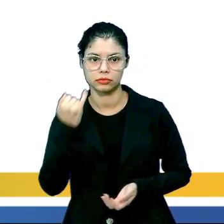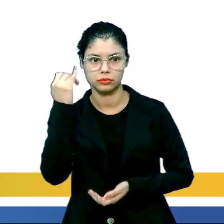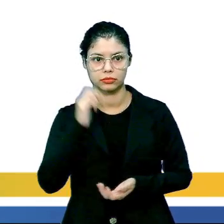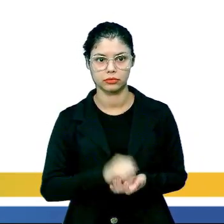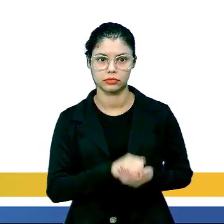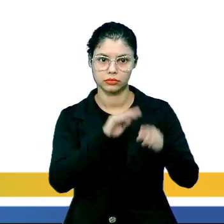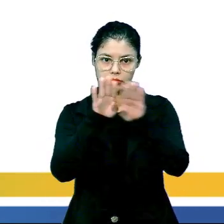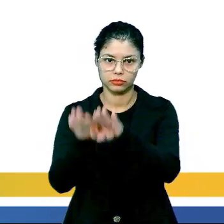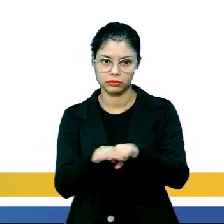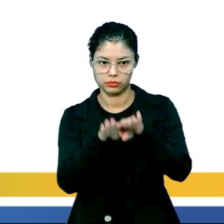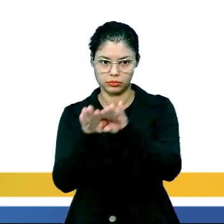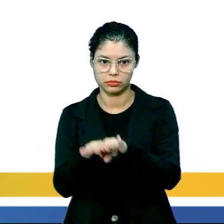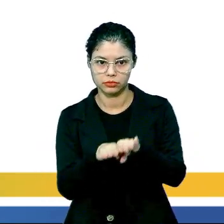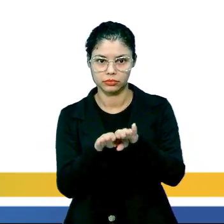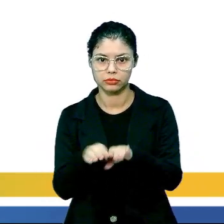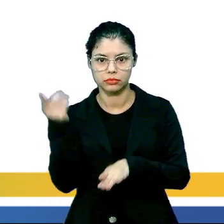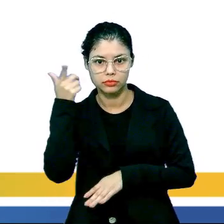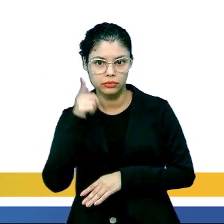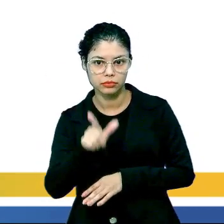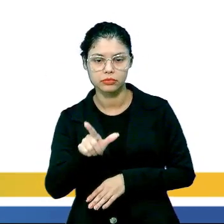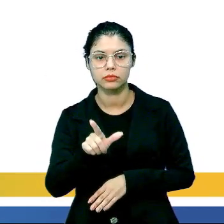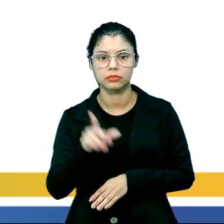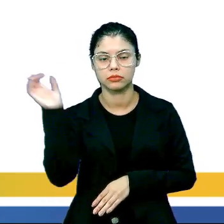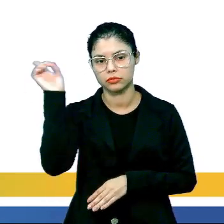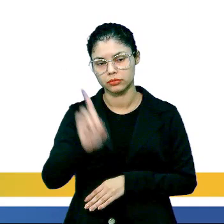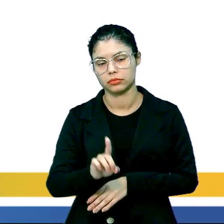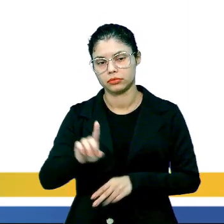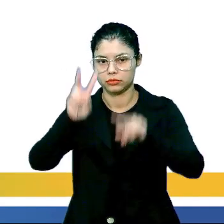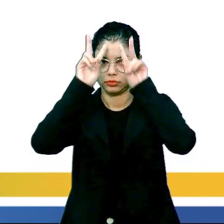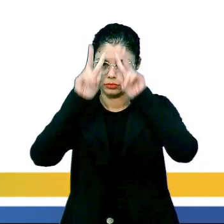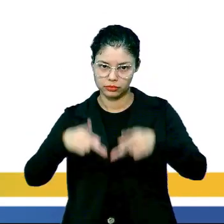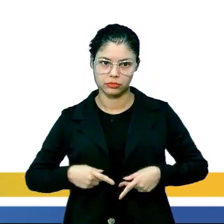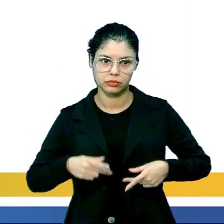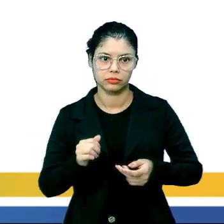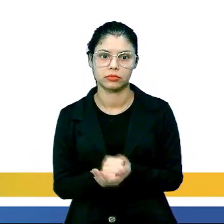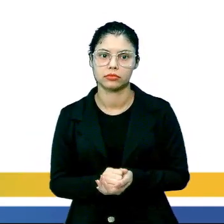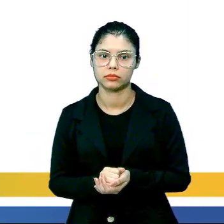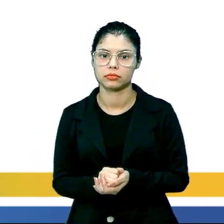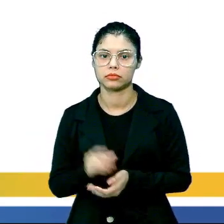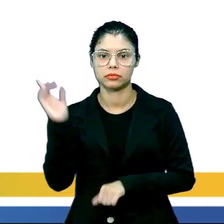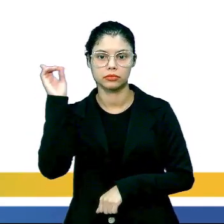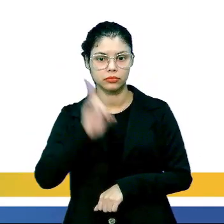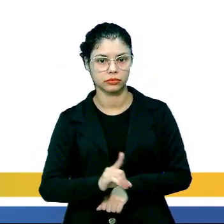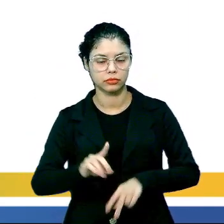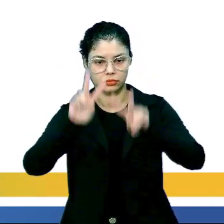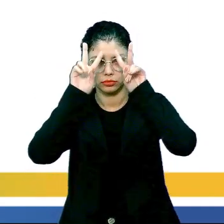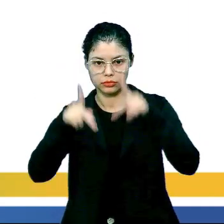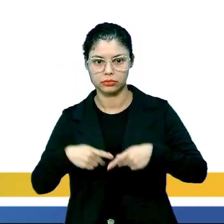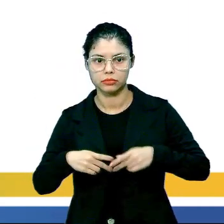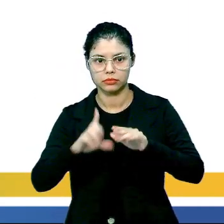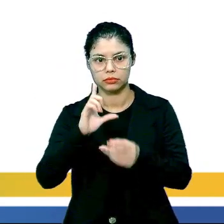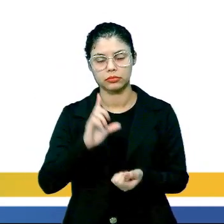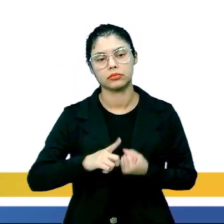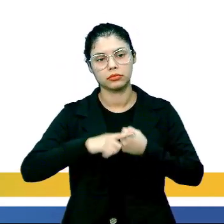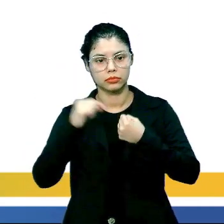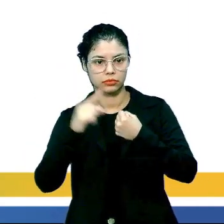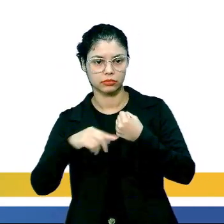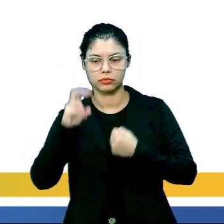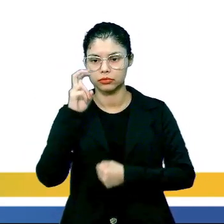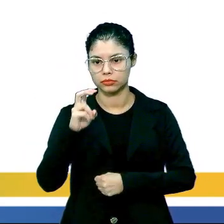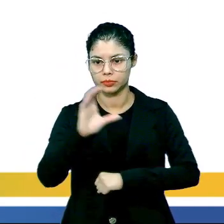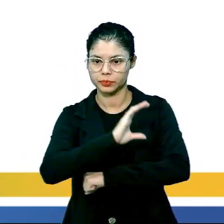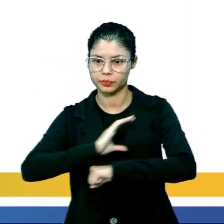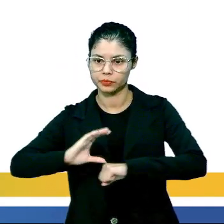e a igualdade de gênero é garantida pelos direitos humanos. Além dos direitos humanos, nós temos aí o artigo 5º da nossa